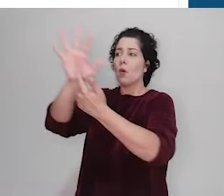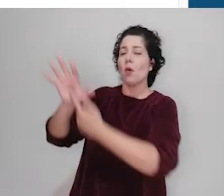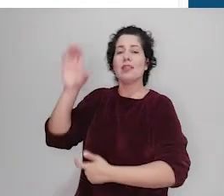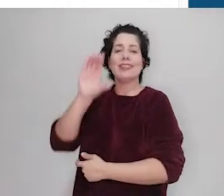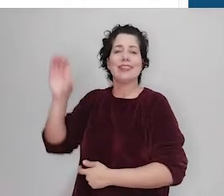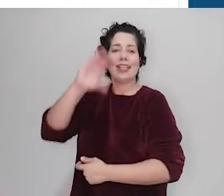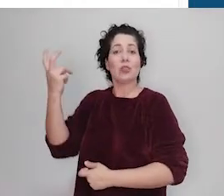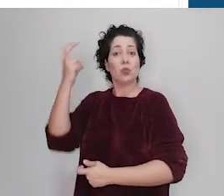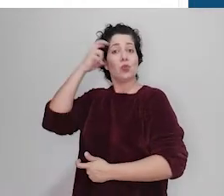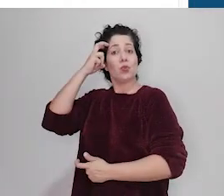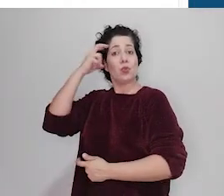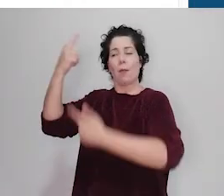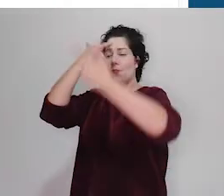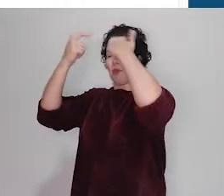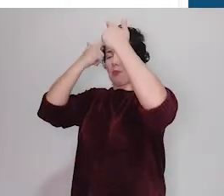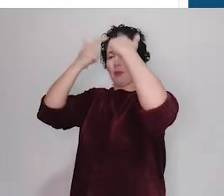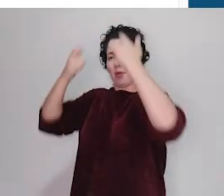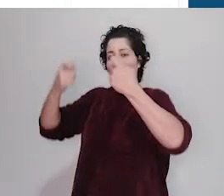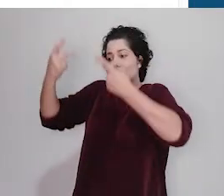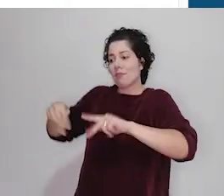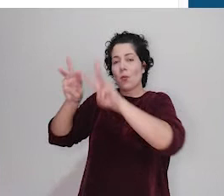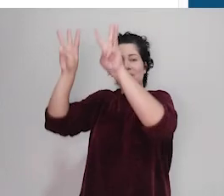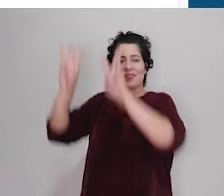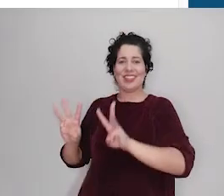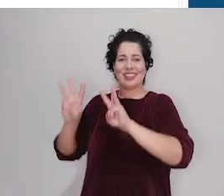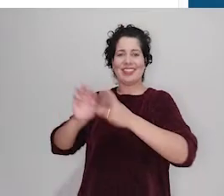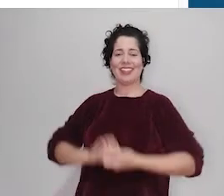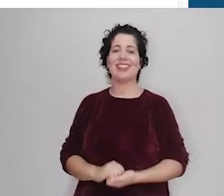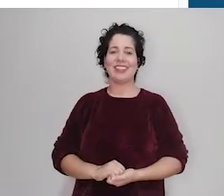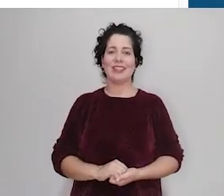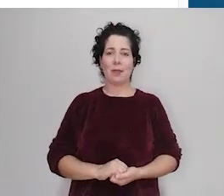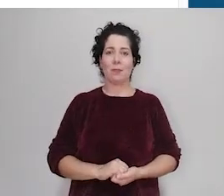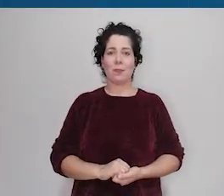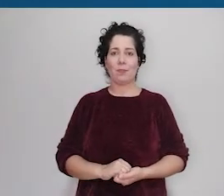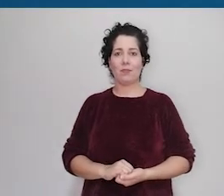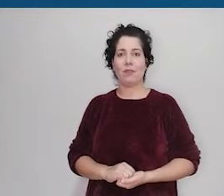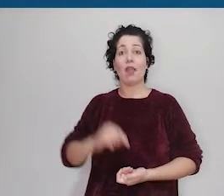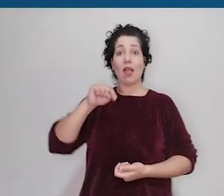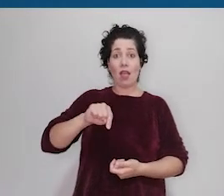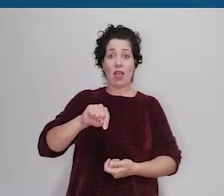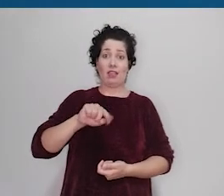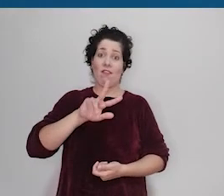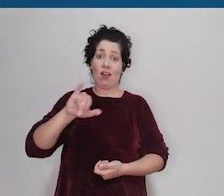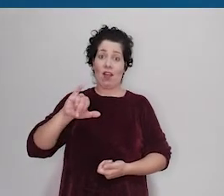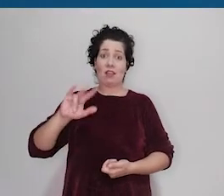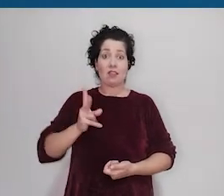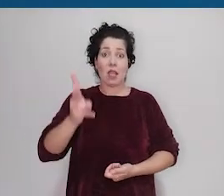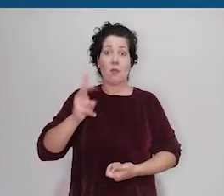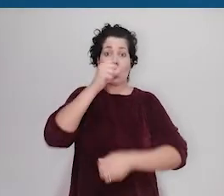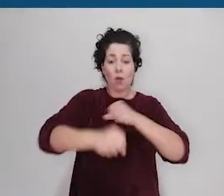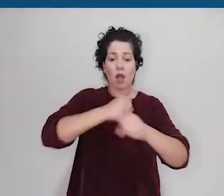de Ciência, Cultura e Inovação da Universidade Federal do Paraná. Esse evento é anual